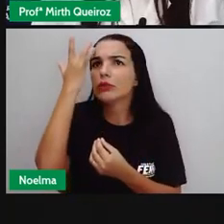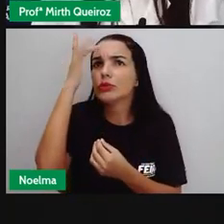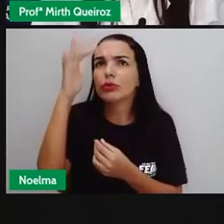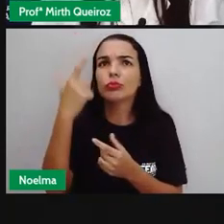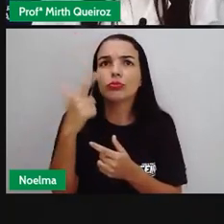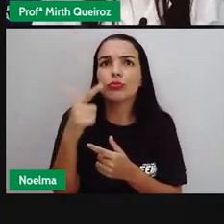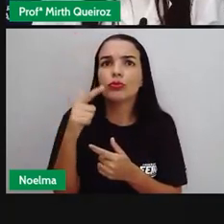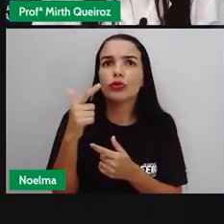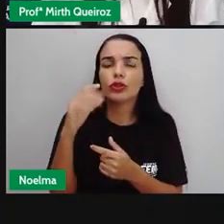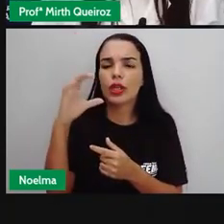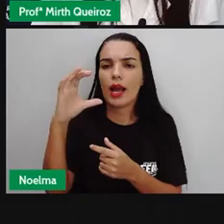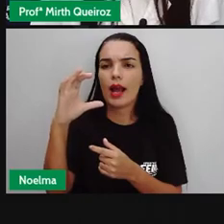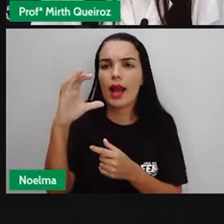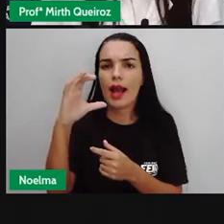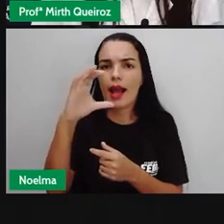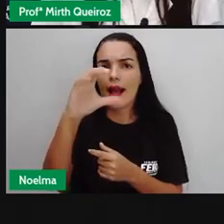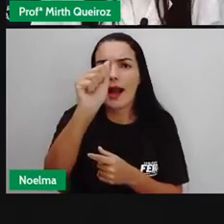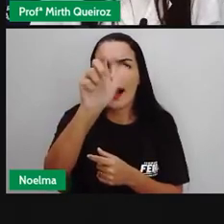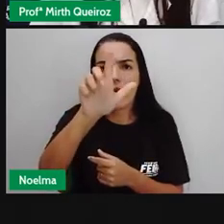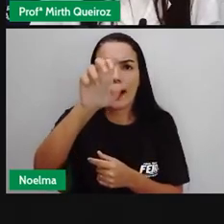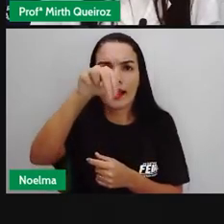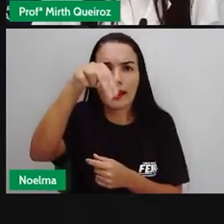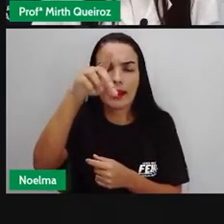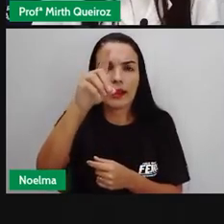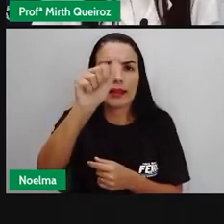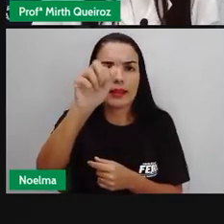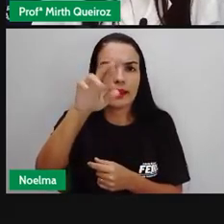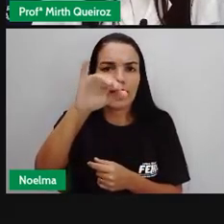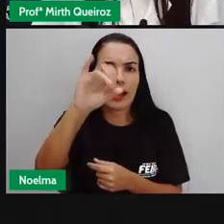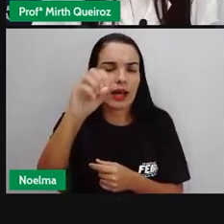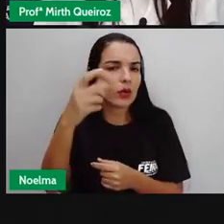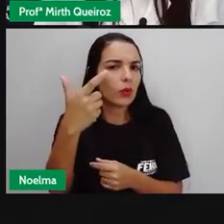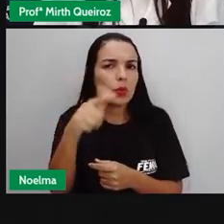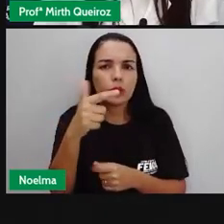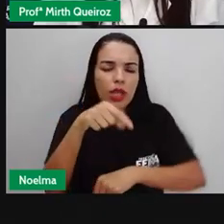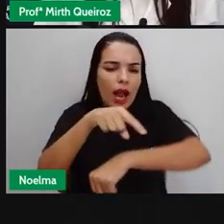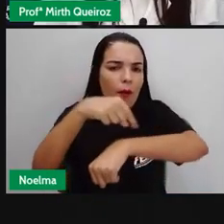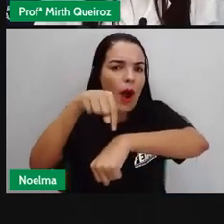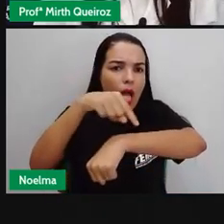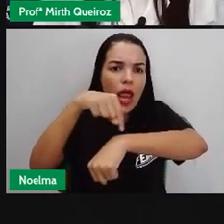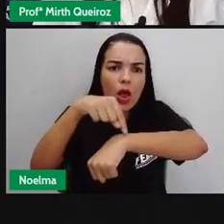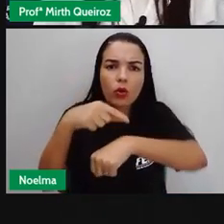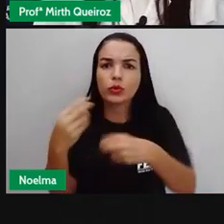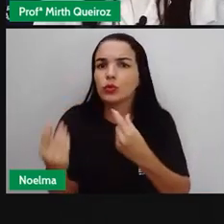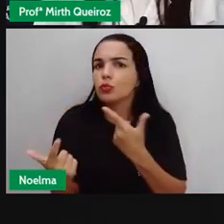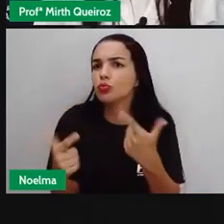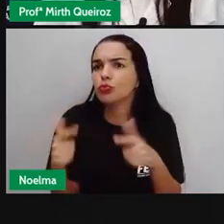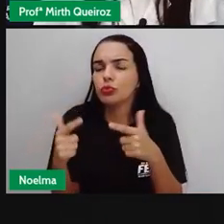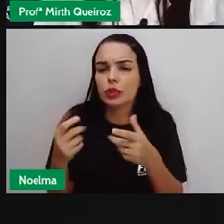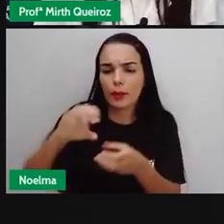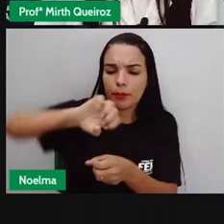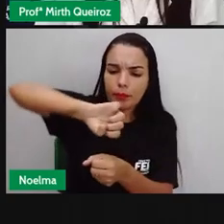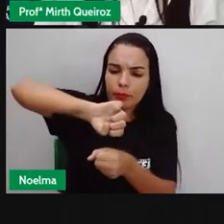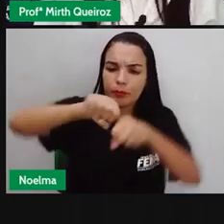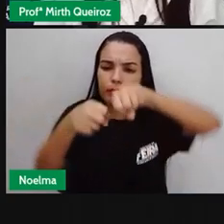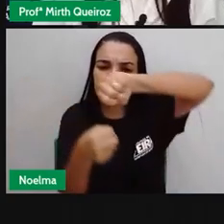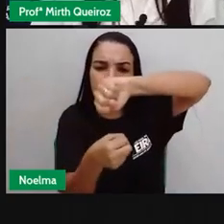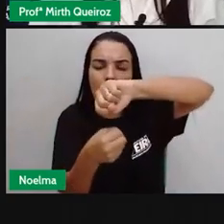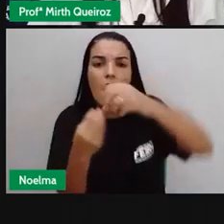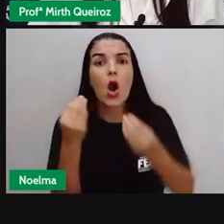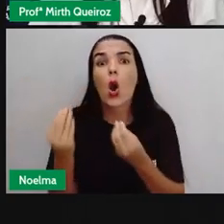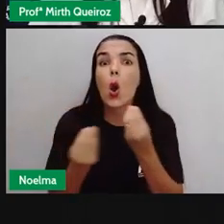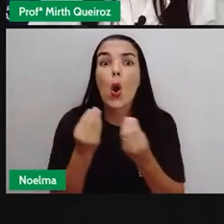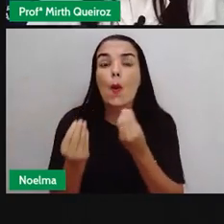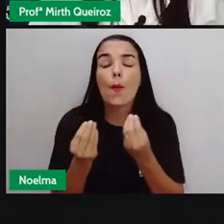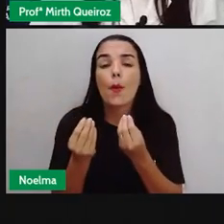existia o calendário Não existia o relógio? Como é que essa humanidade fazia Para poder contar e controlar o tempo